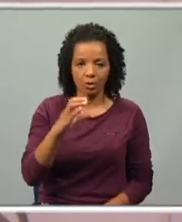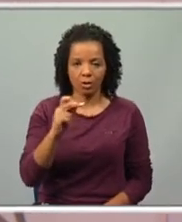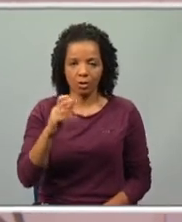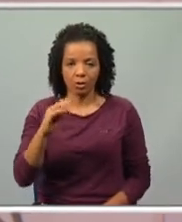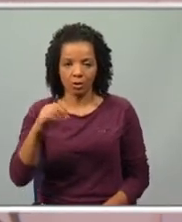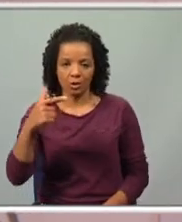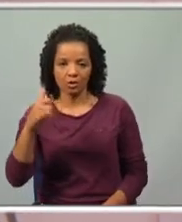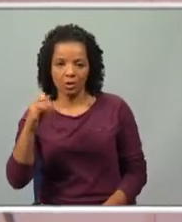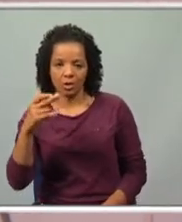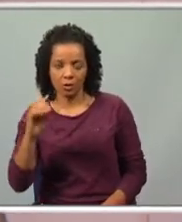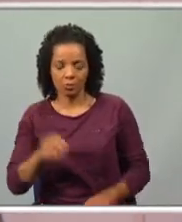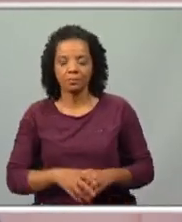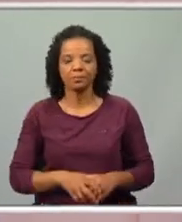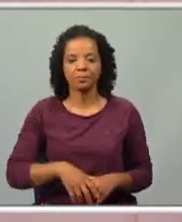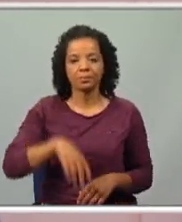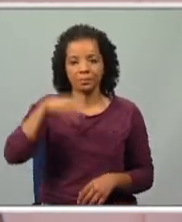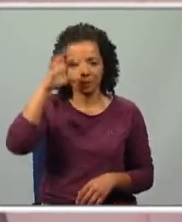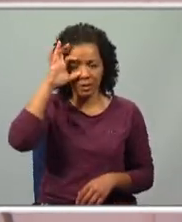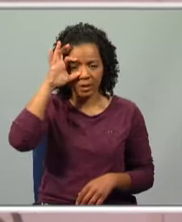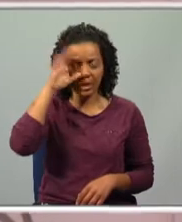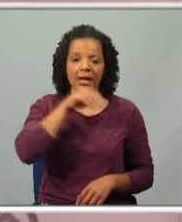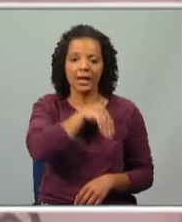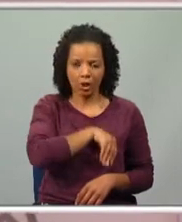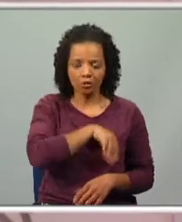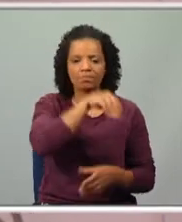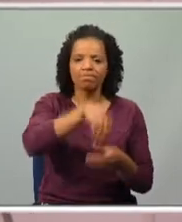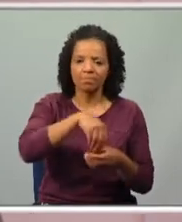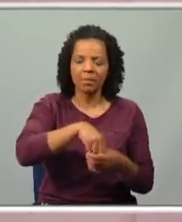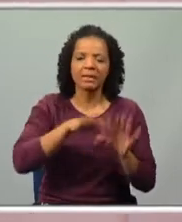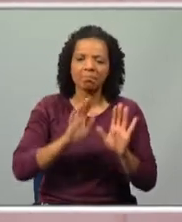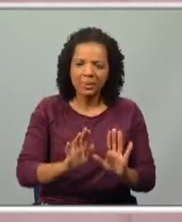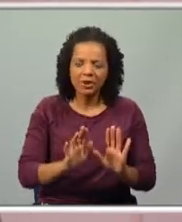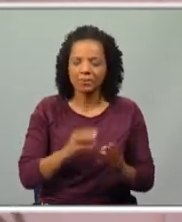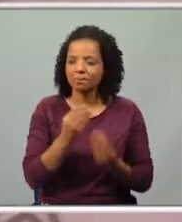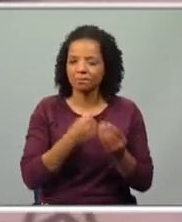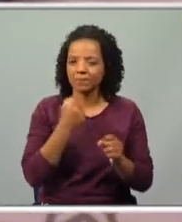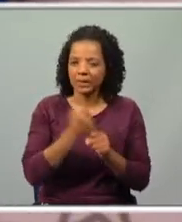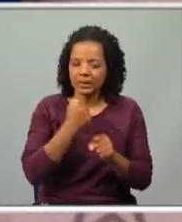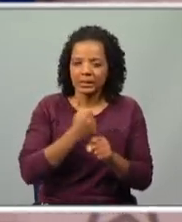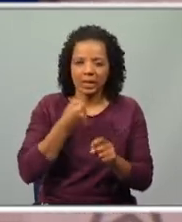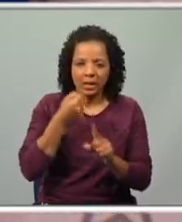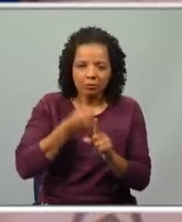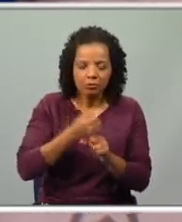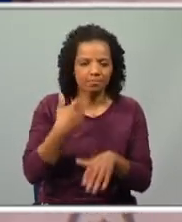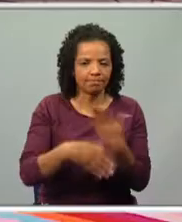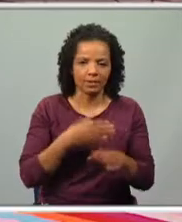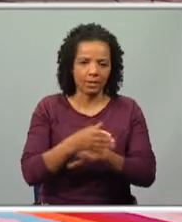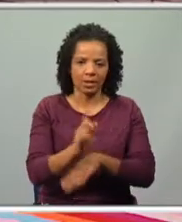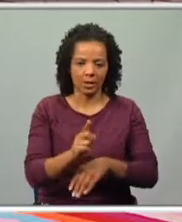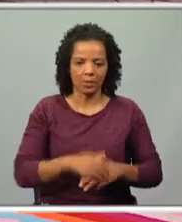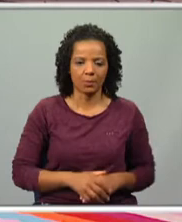parte da geração, mas não teve uma intervenção muito ativa neste acontecimento, na questão Coimbra.